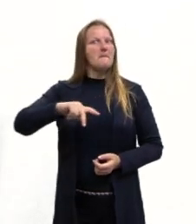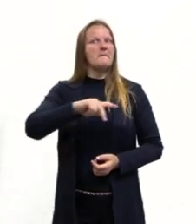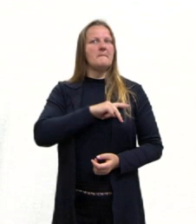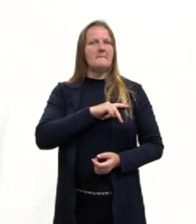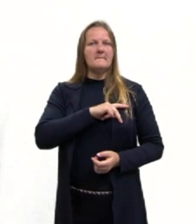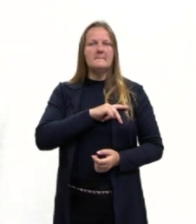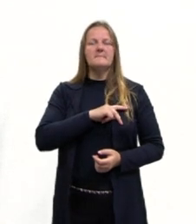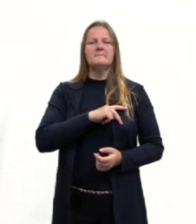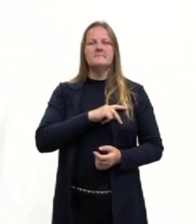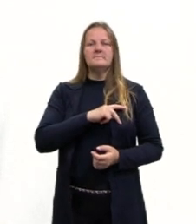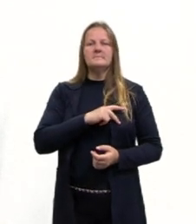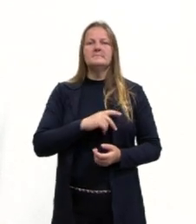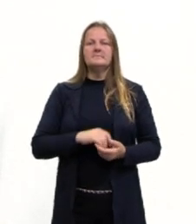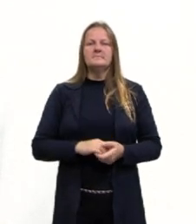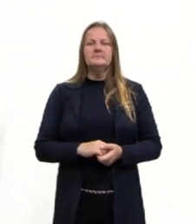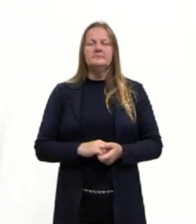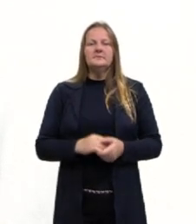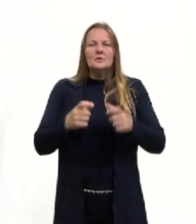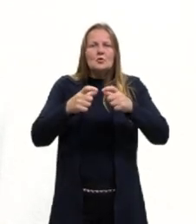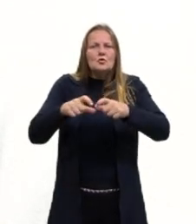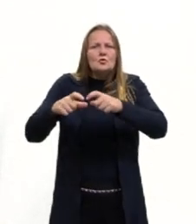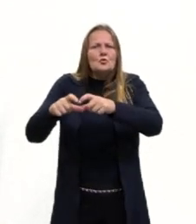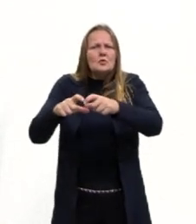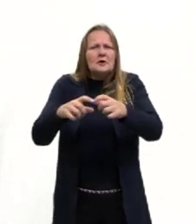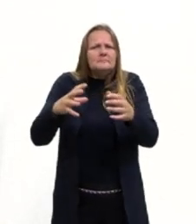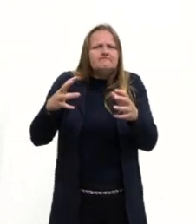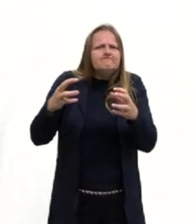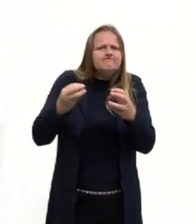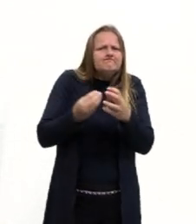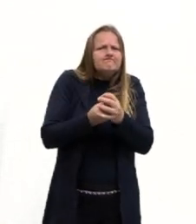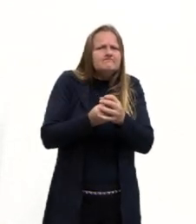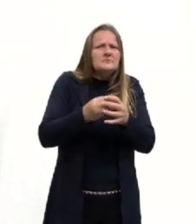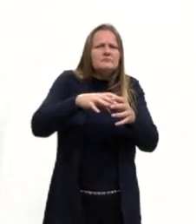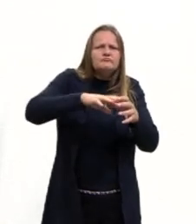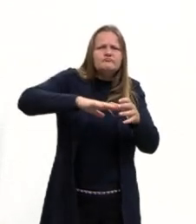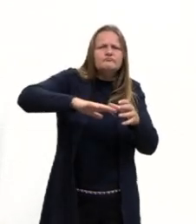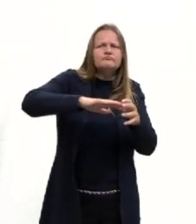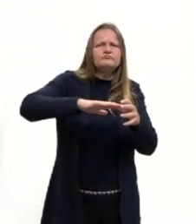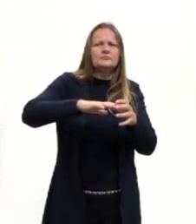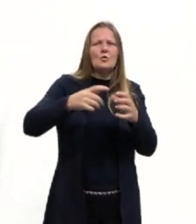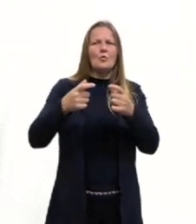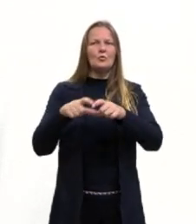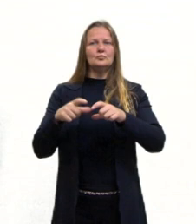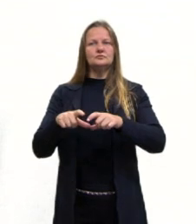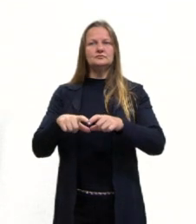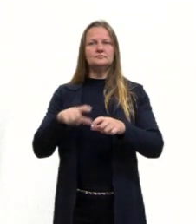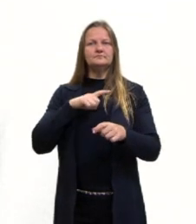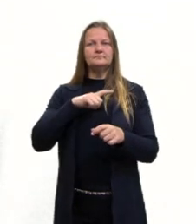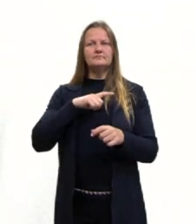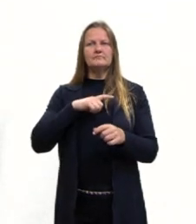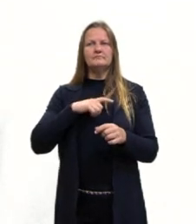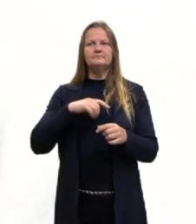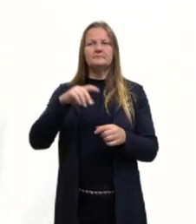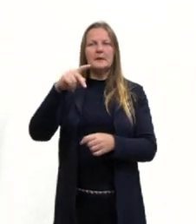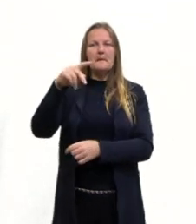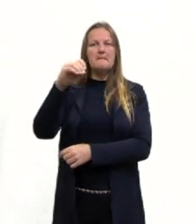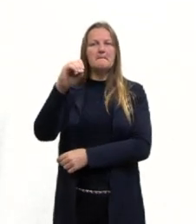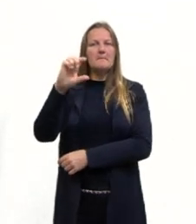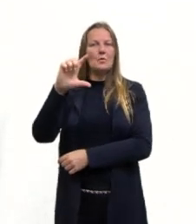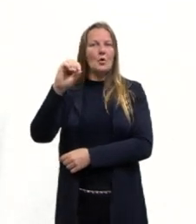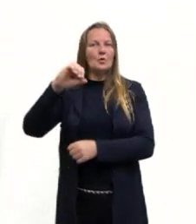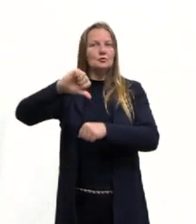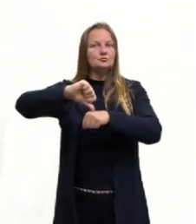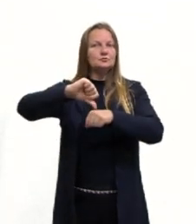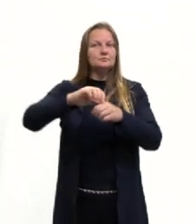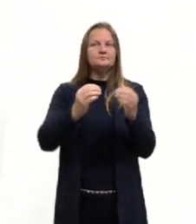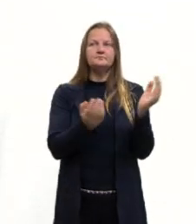localizada, certo? Ela fica localizada aonde? Justamente nesse polo aqui que eu coloquei aqui pra vocês,